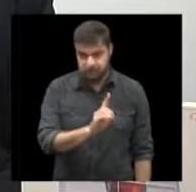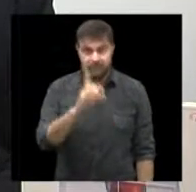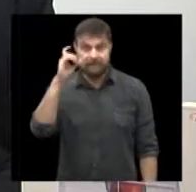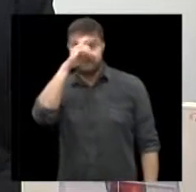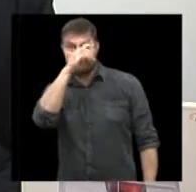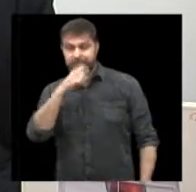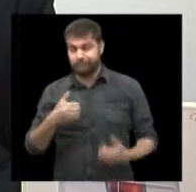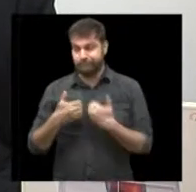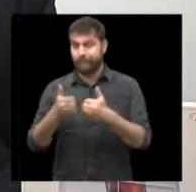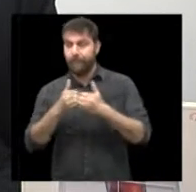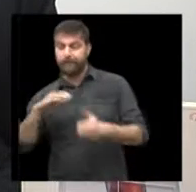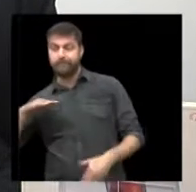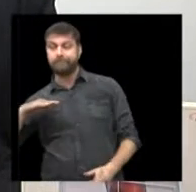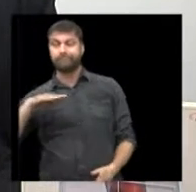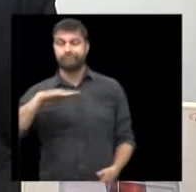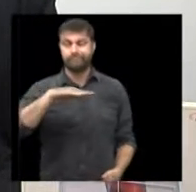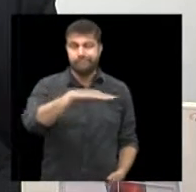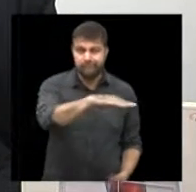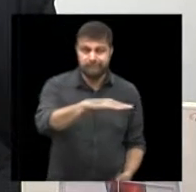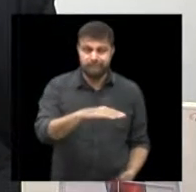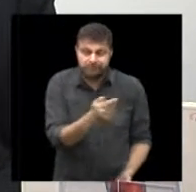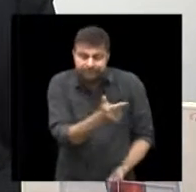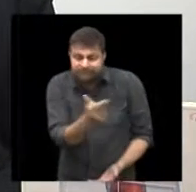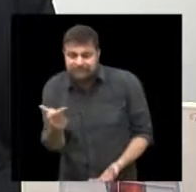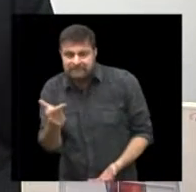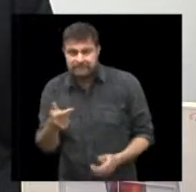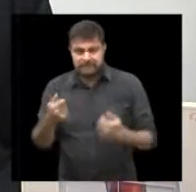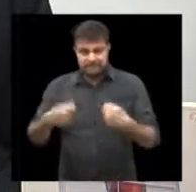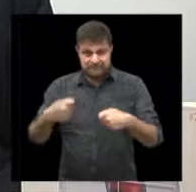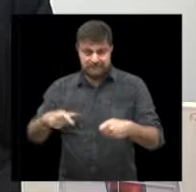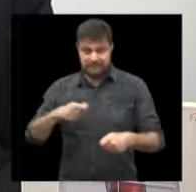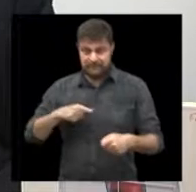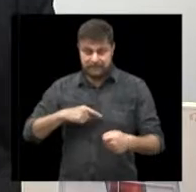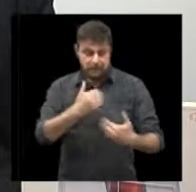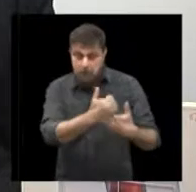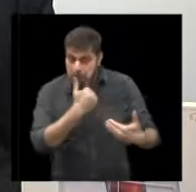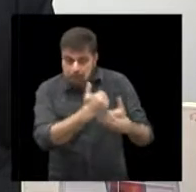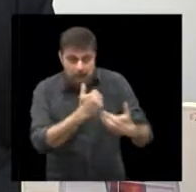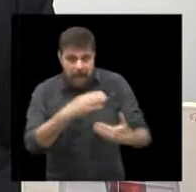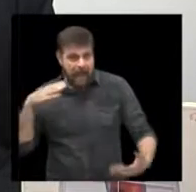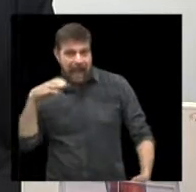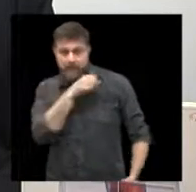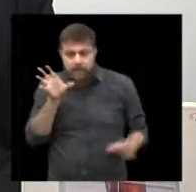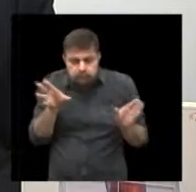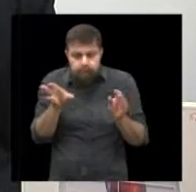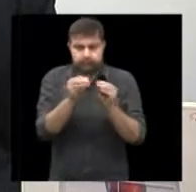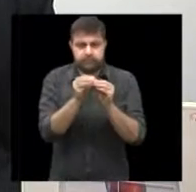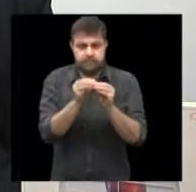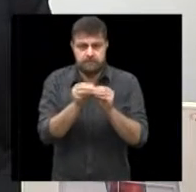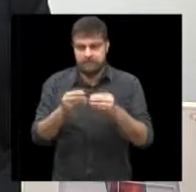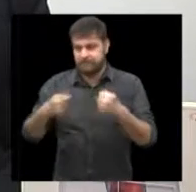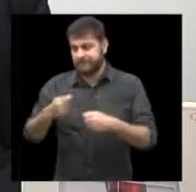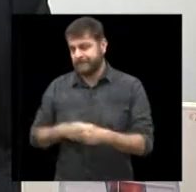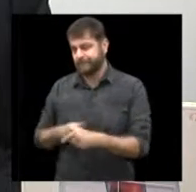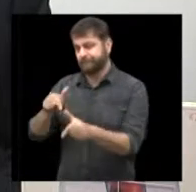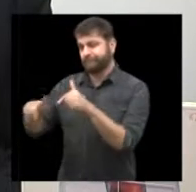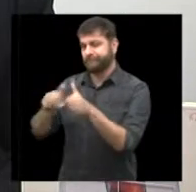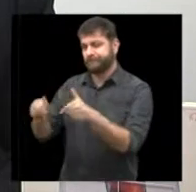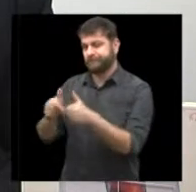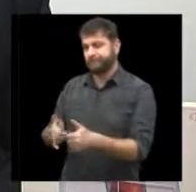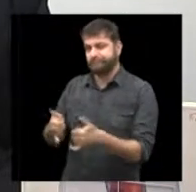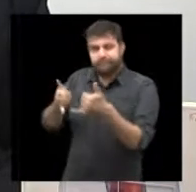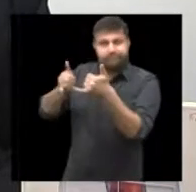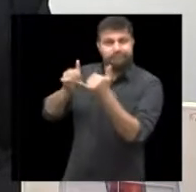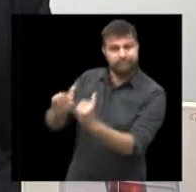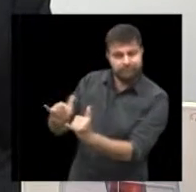de transporte, ou precisam de uma rápida orientação, que não é nada importante, mas tem que perder um dia de trabalho para